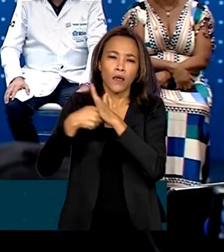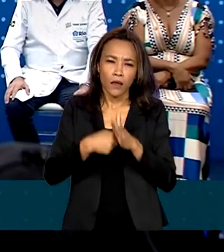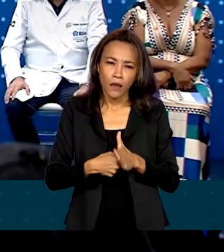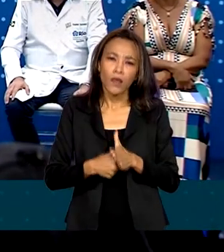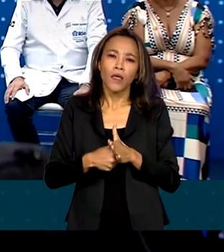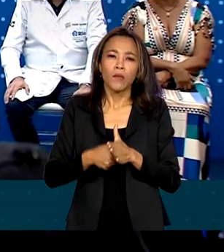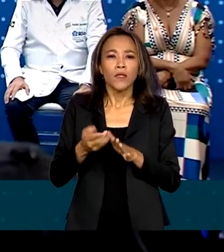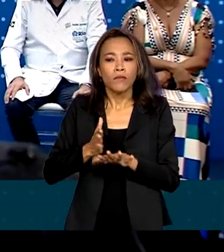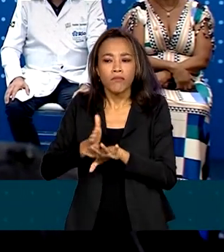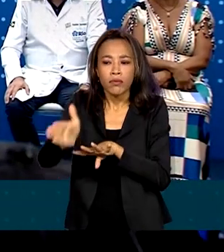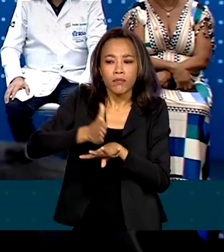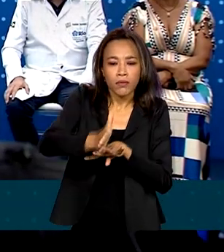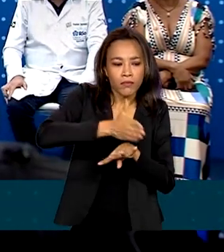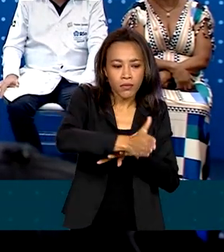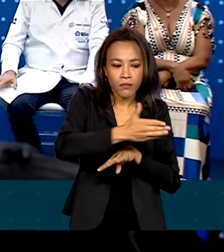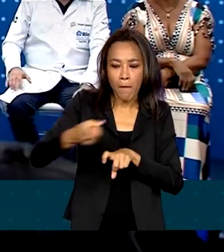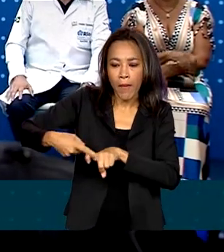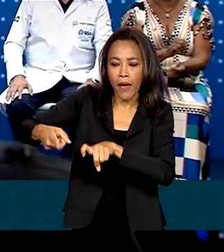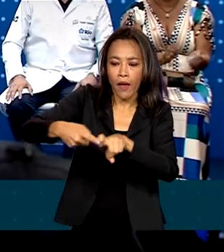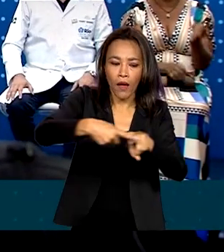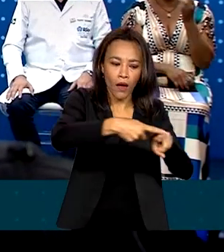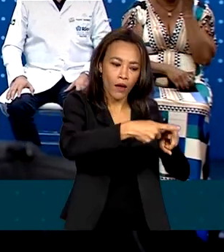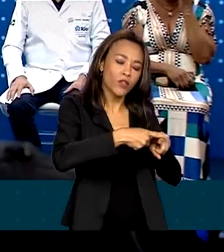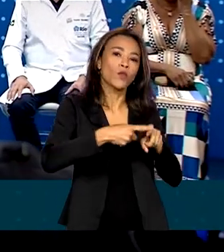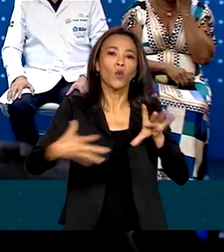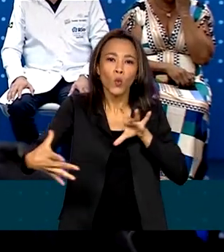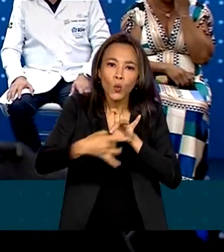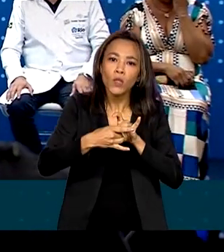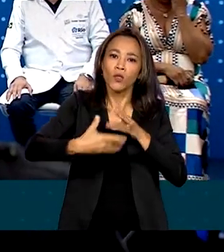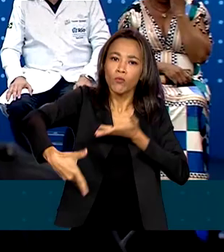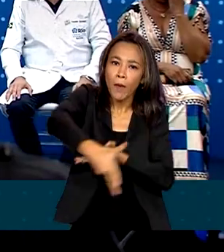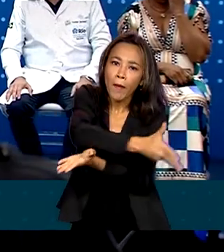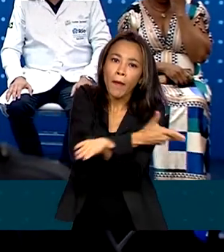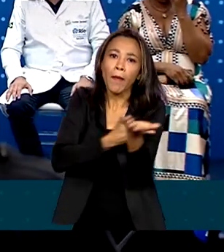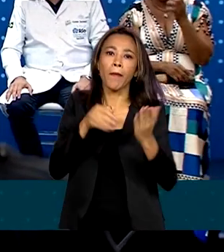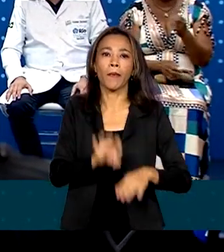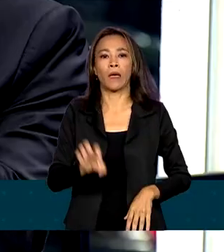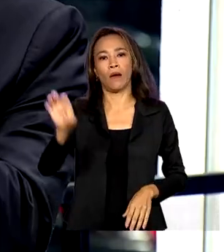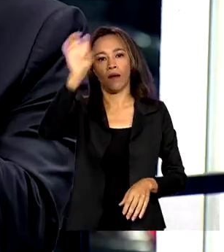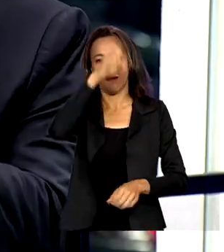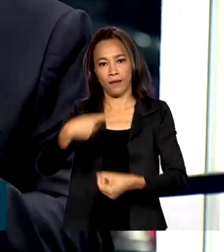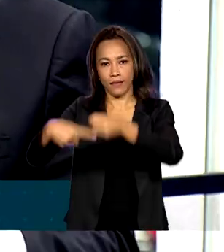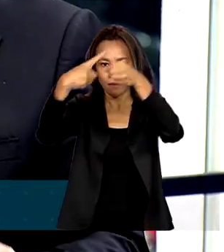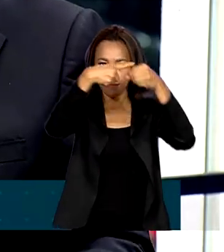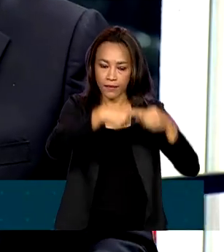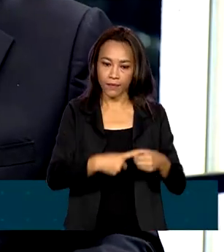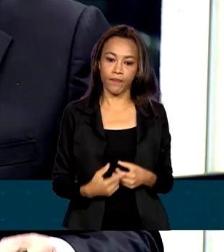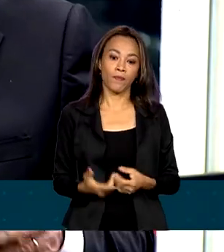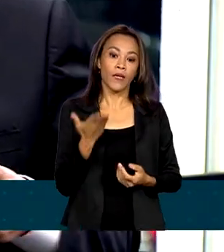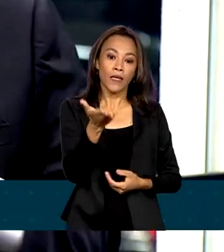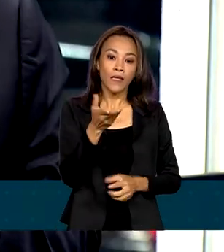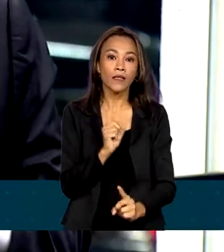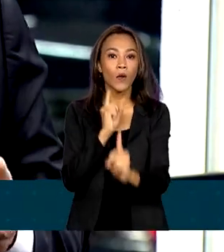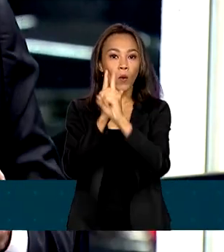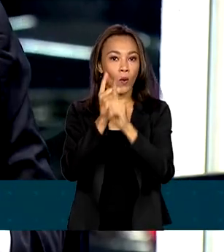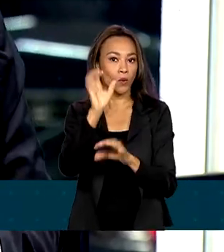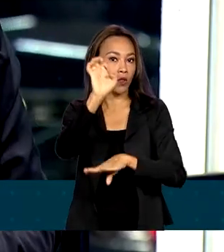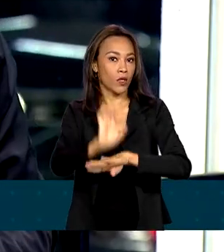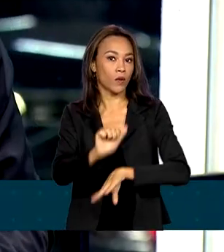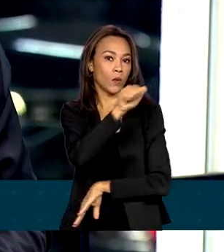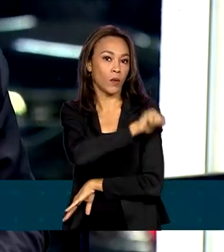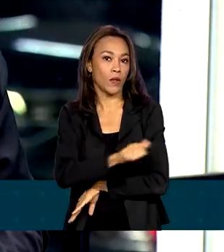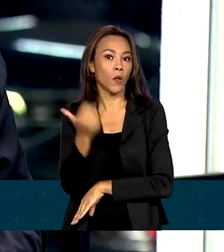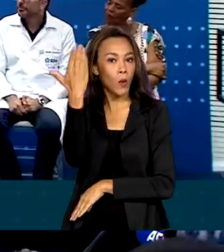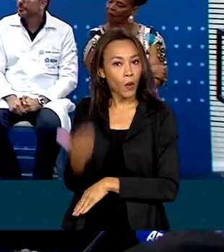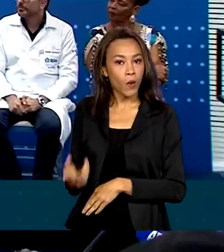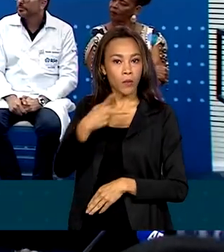especialidades de uma forma muito integrada com estados e municípios. Durante o evento no Rio de Janeiro, o presidente Lula